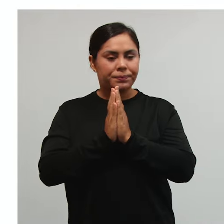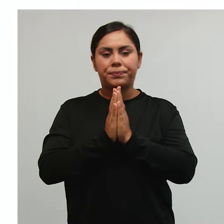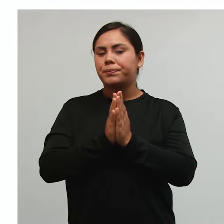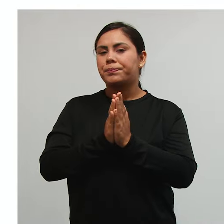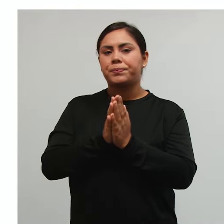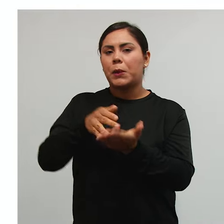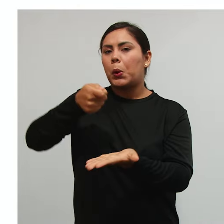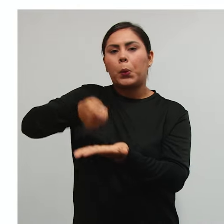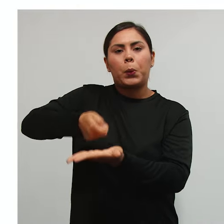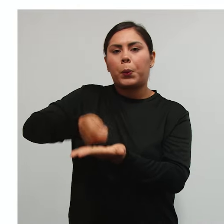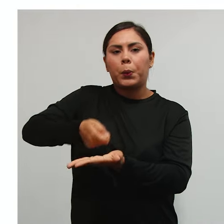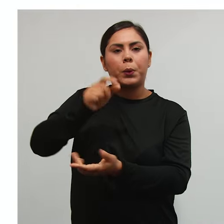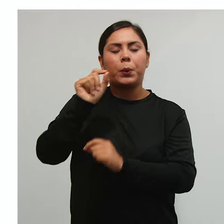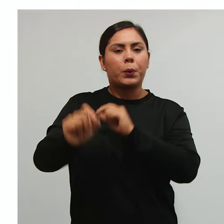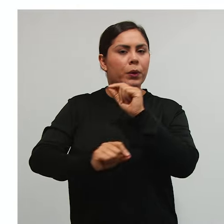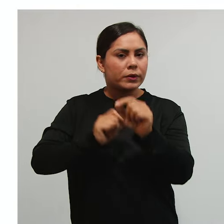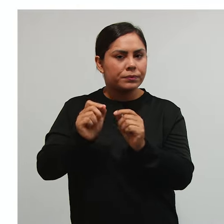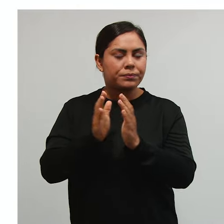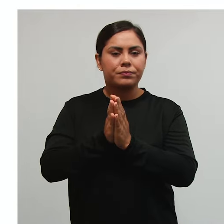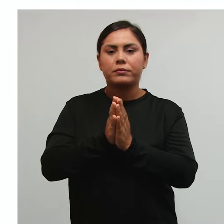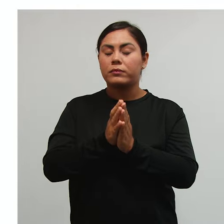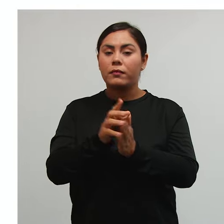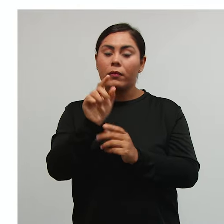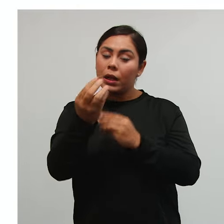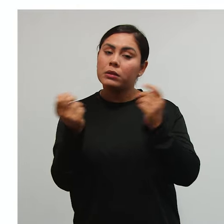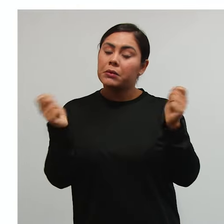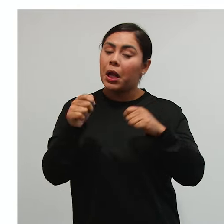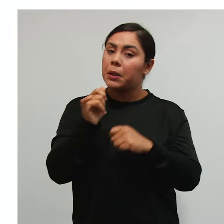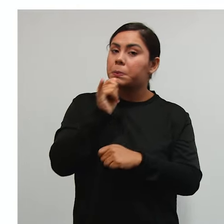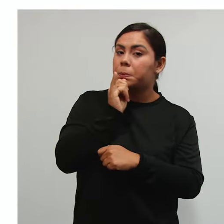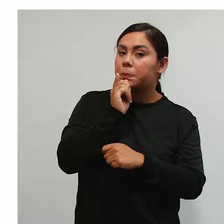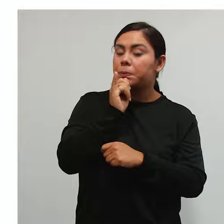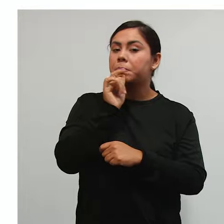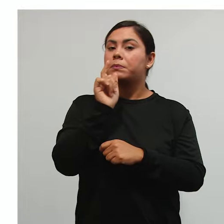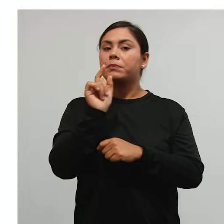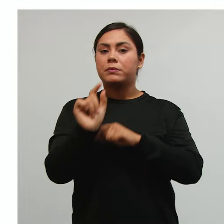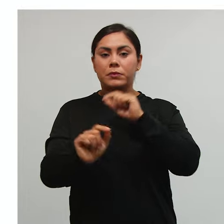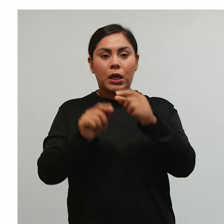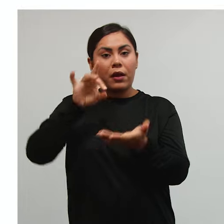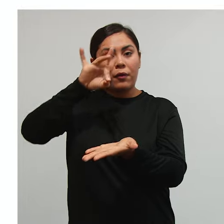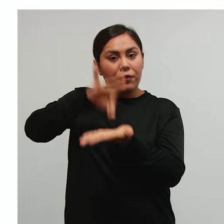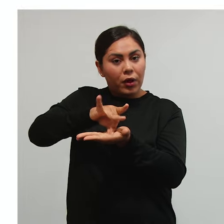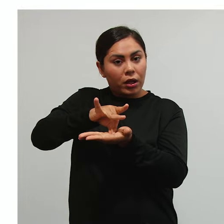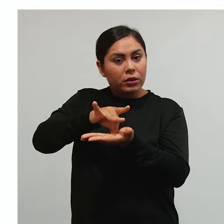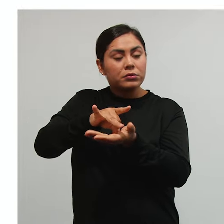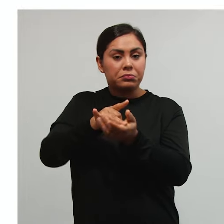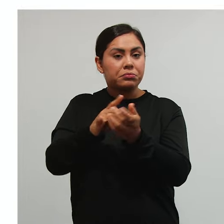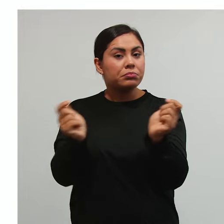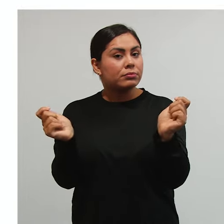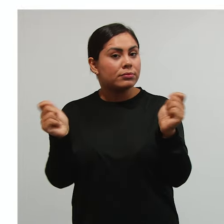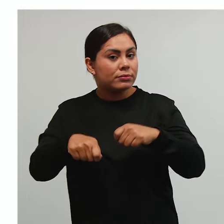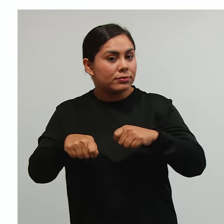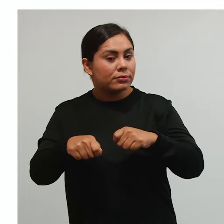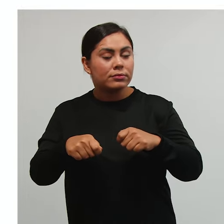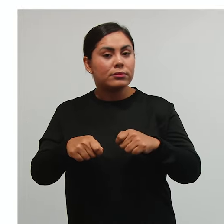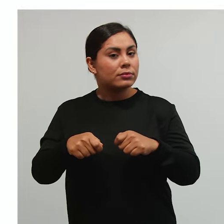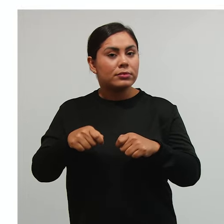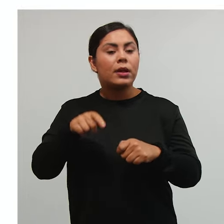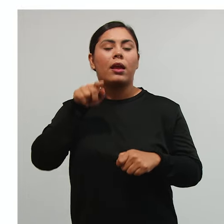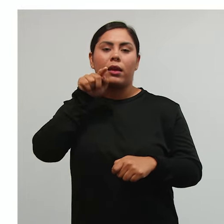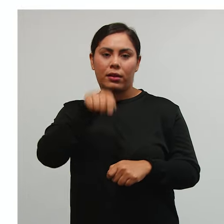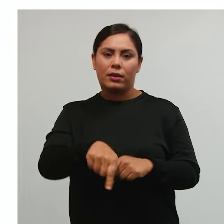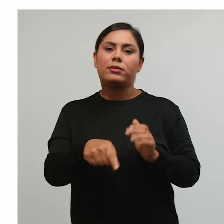obrigação tributária. A hipótese de incidência e o fato gerador geram a